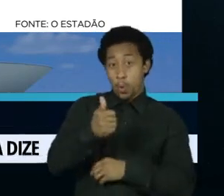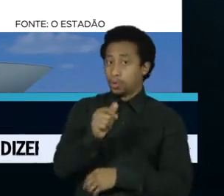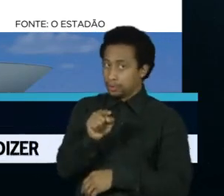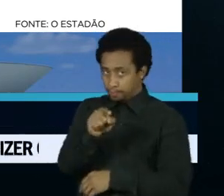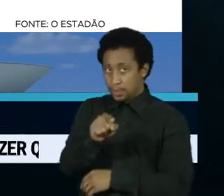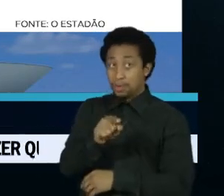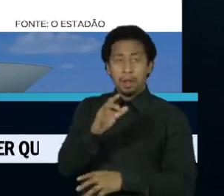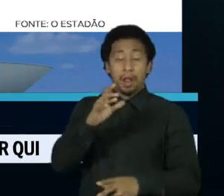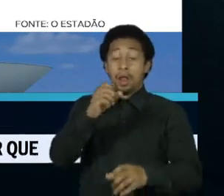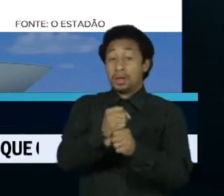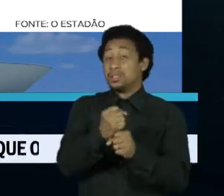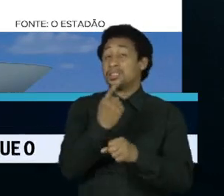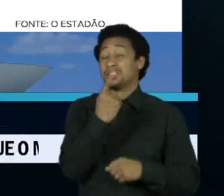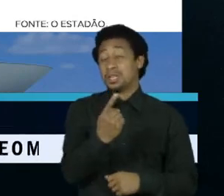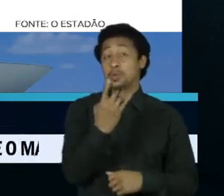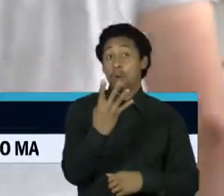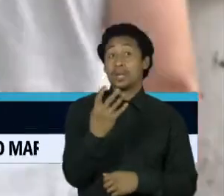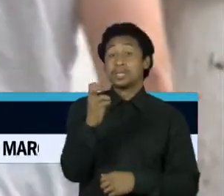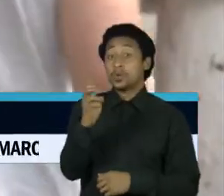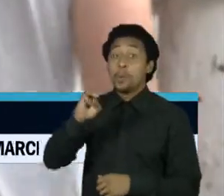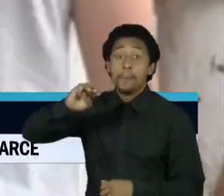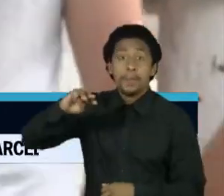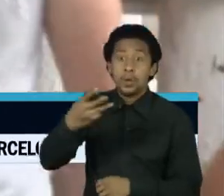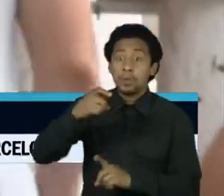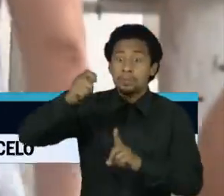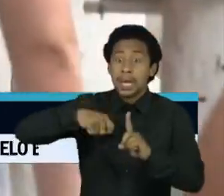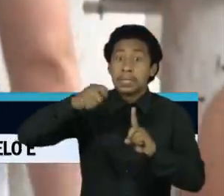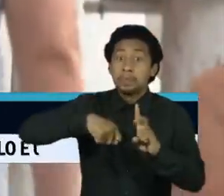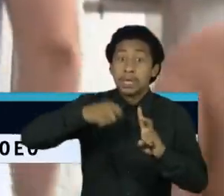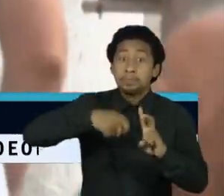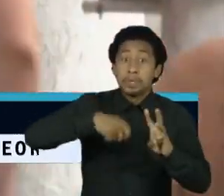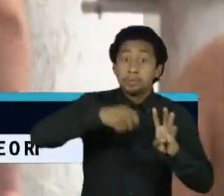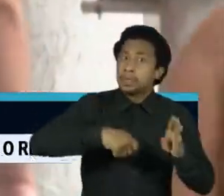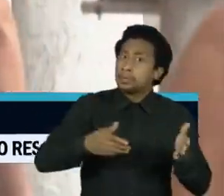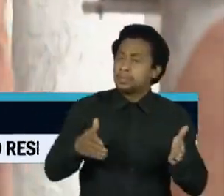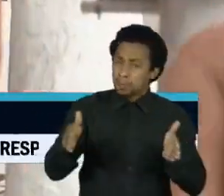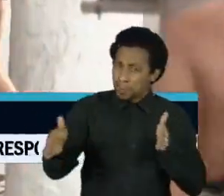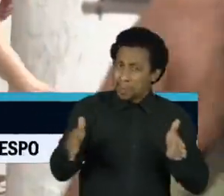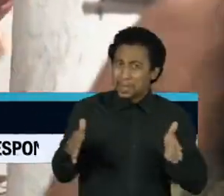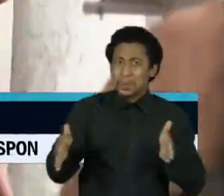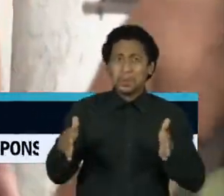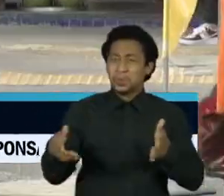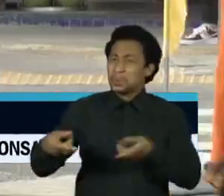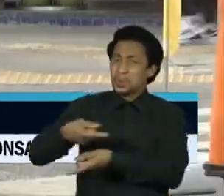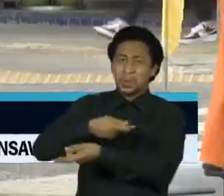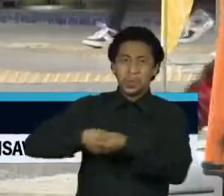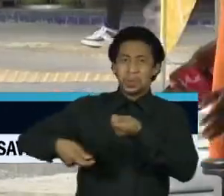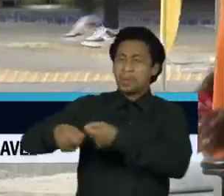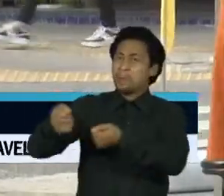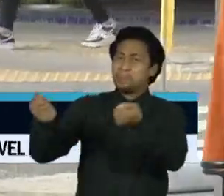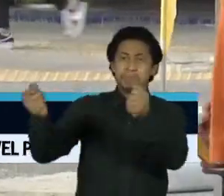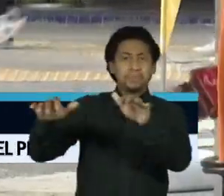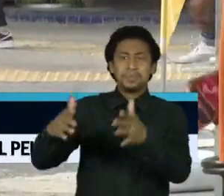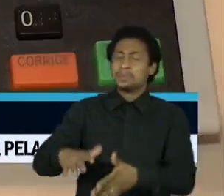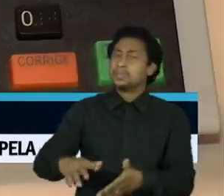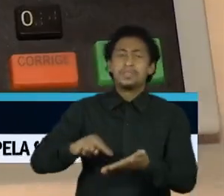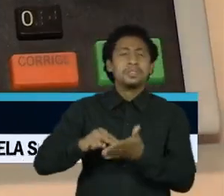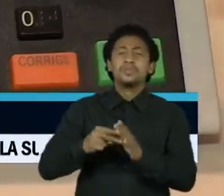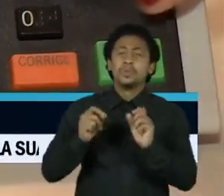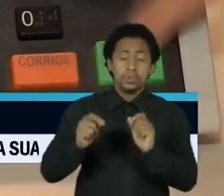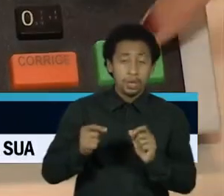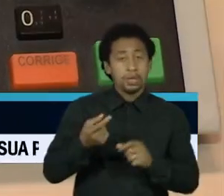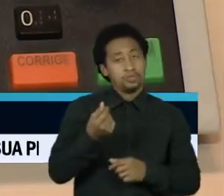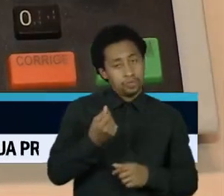145 milhões de reais por mês. Isso em plena crise econômica, que caracteriza mais uma gastança pública